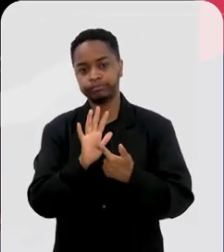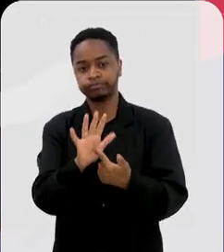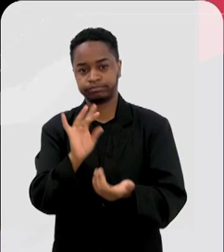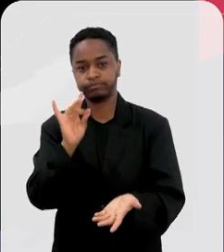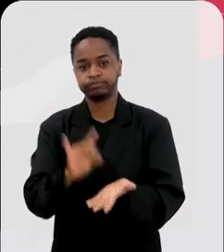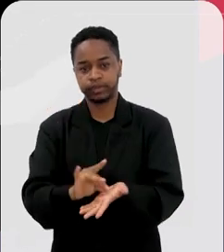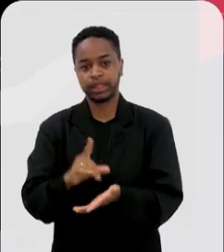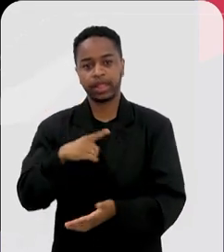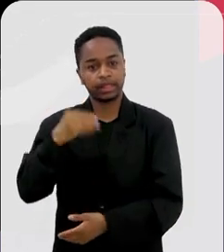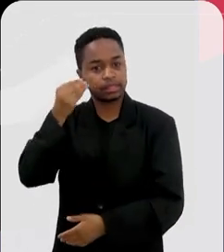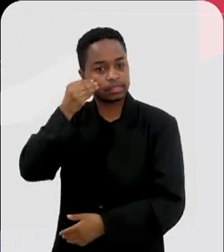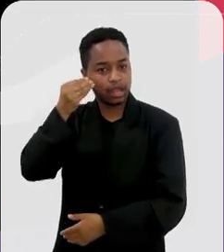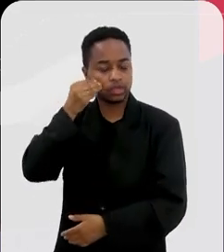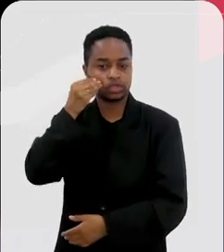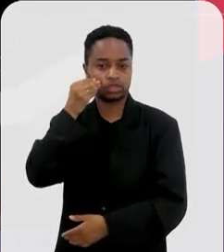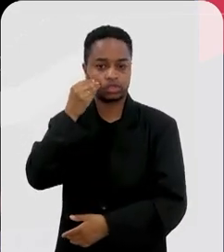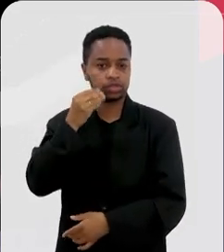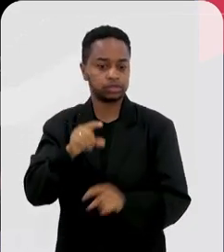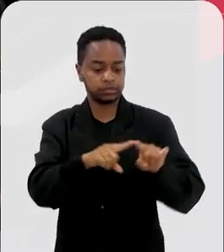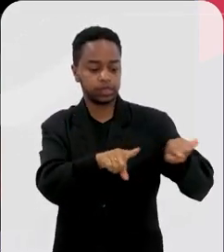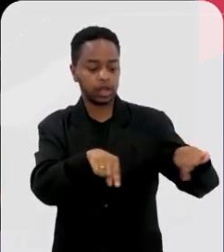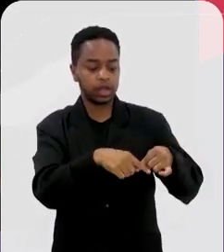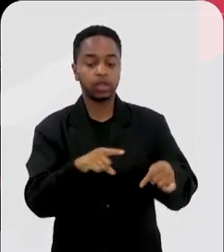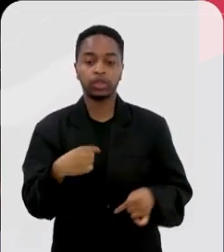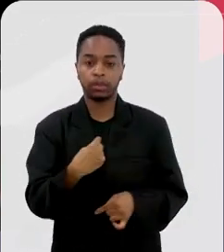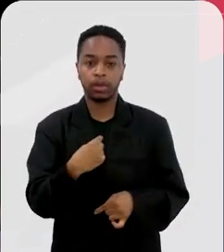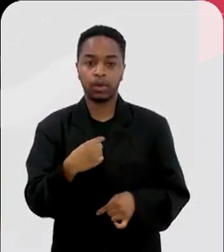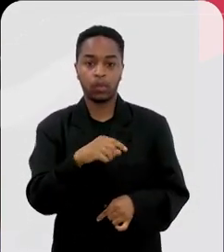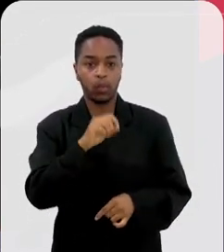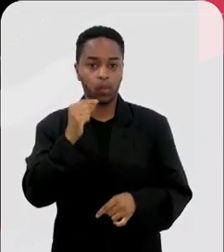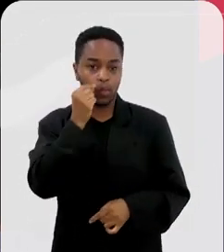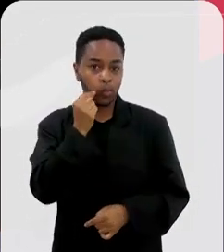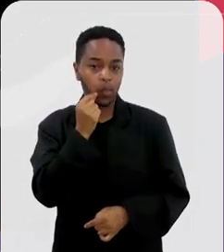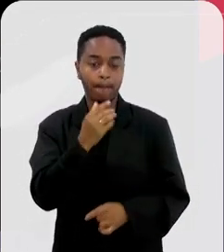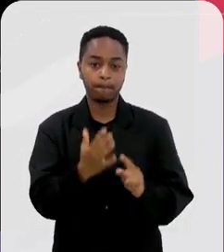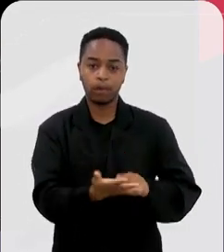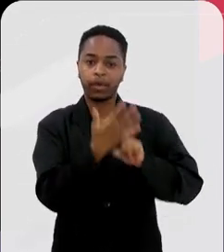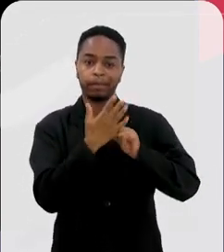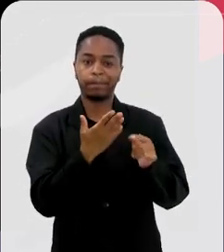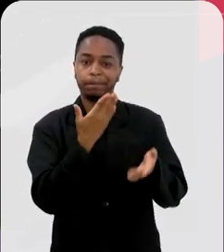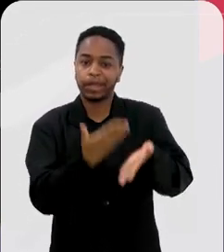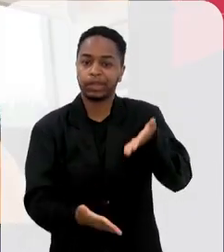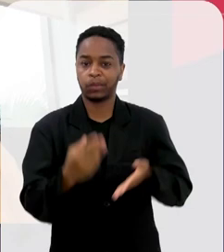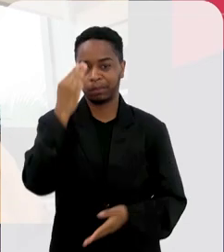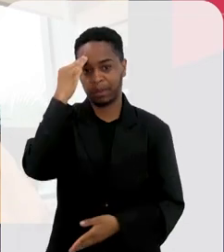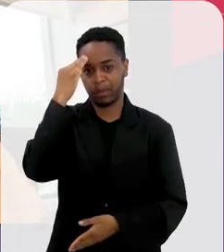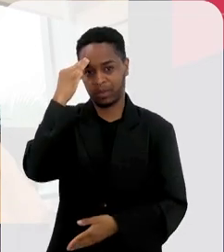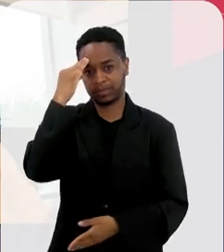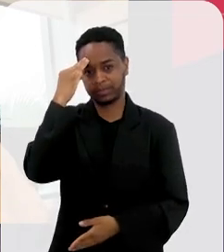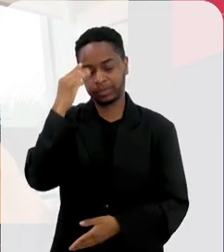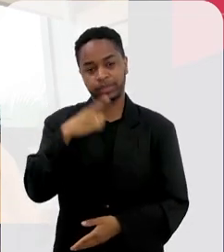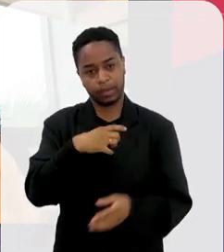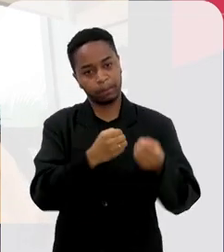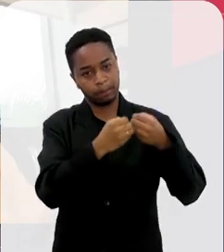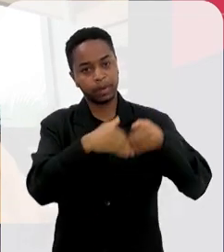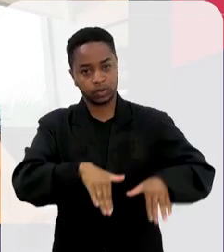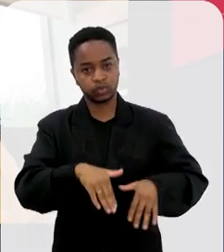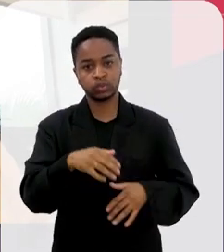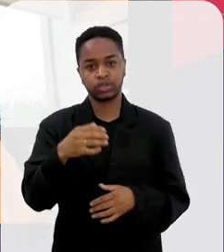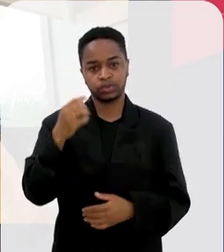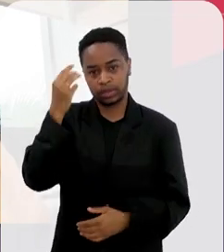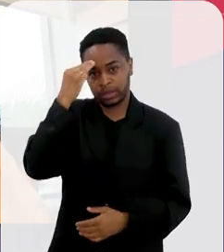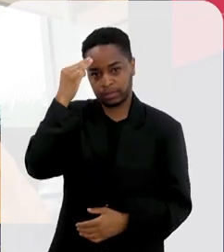demonstrar em testes que a gente faz no laboratório, que ele perdeu a memória, que ele não tem mais uma memória, uma função cognitiva, uma